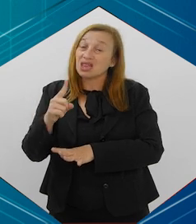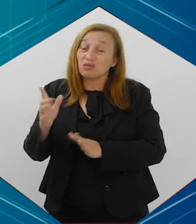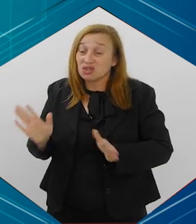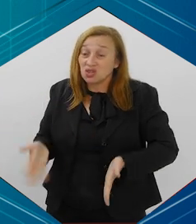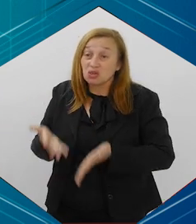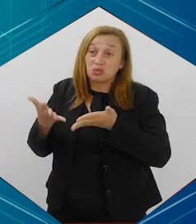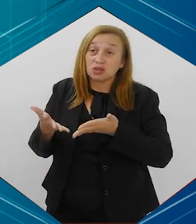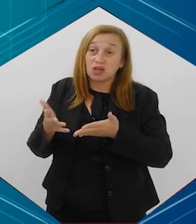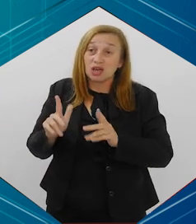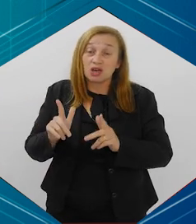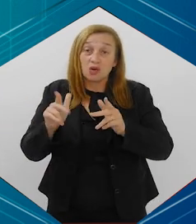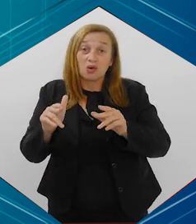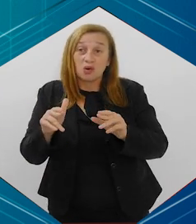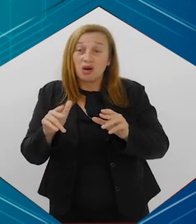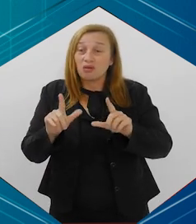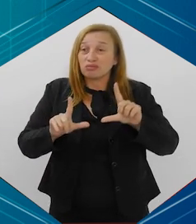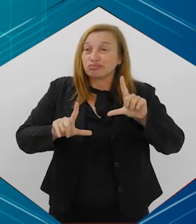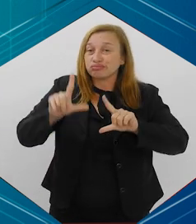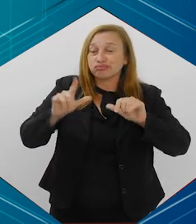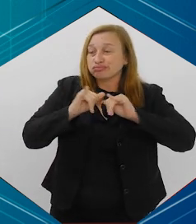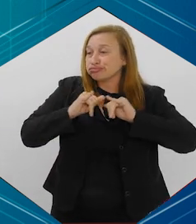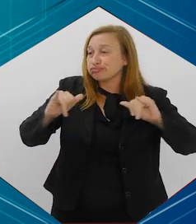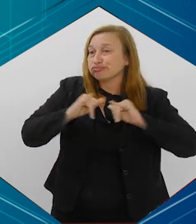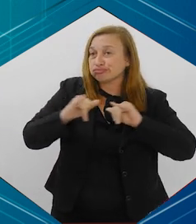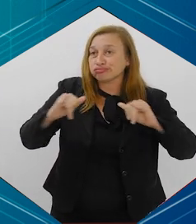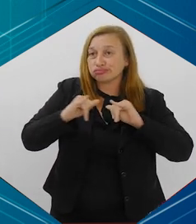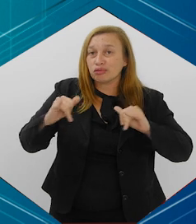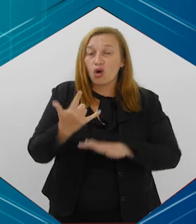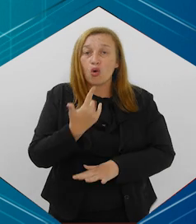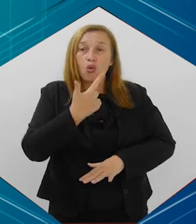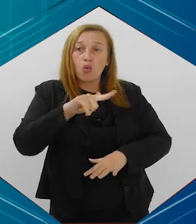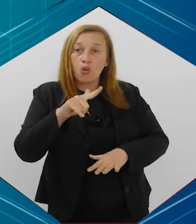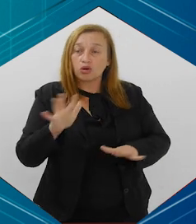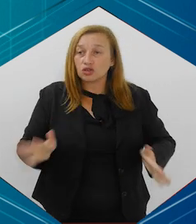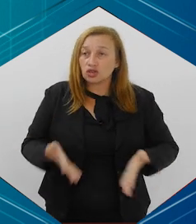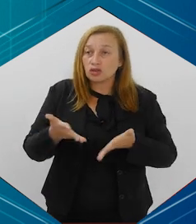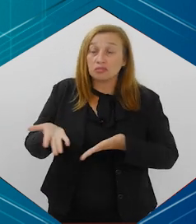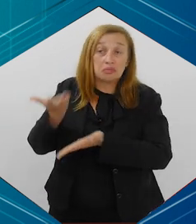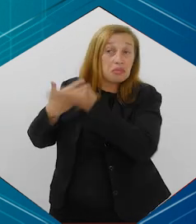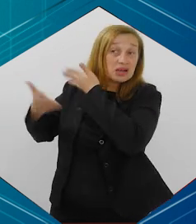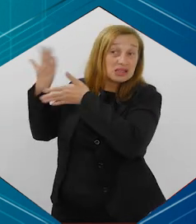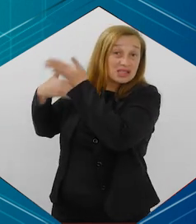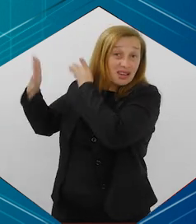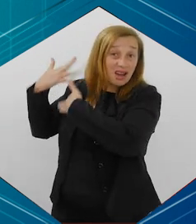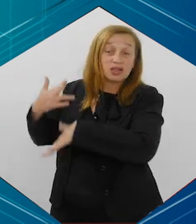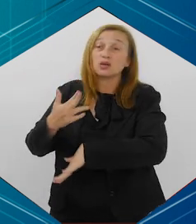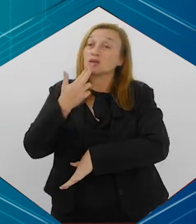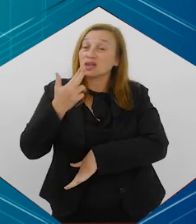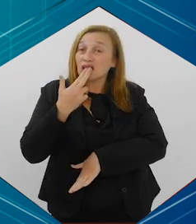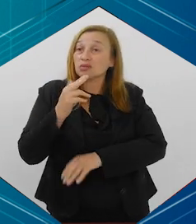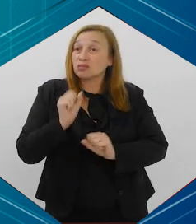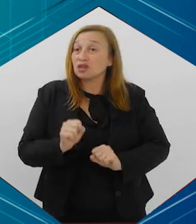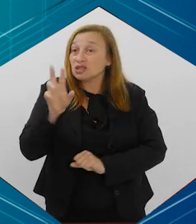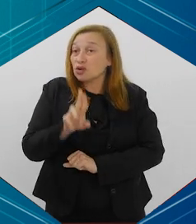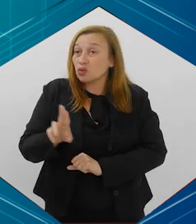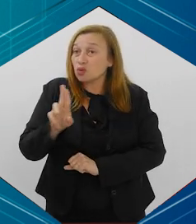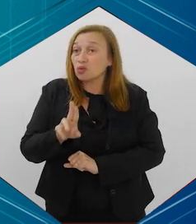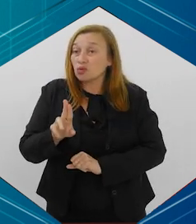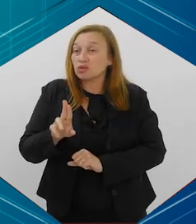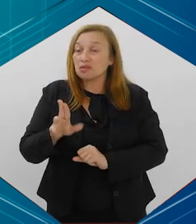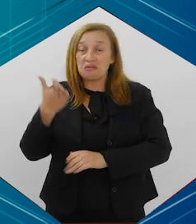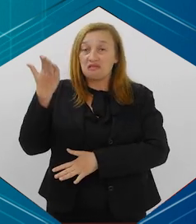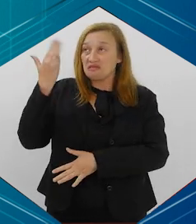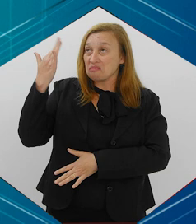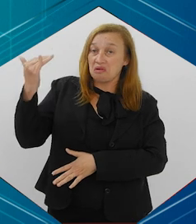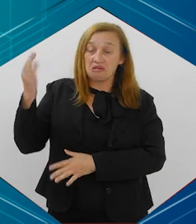tão estimulado quanto a mídia, né? Os outros estímulos anteriores que o cigarro poderiam ser um estímulo